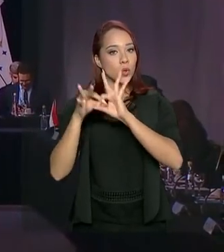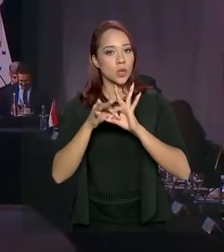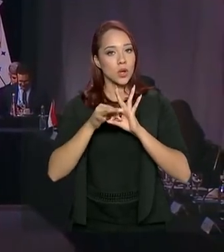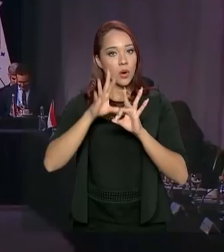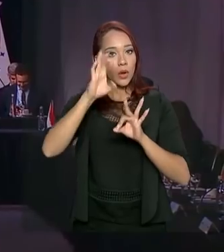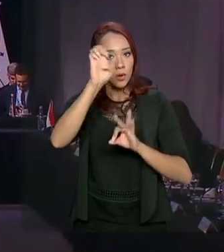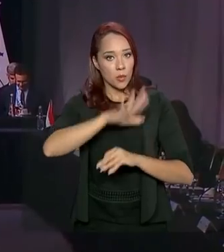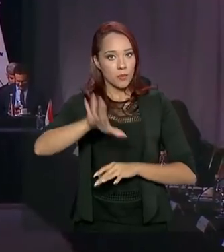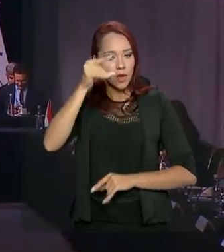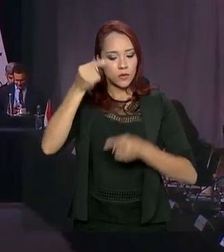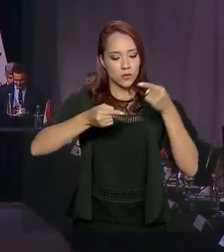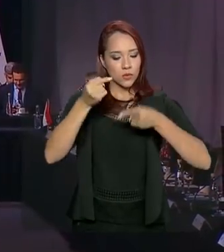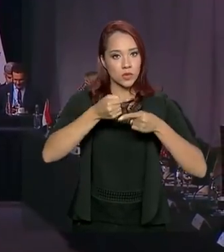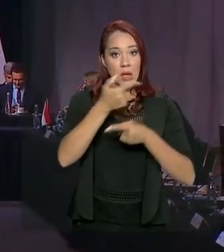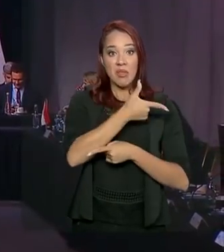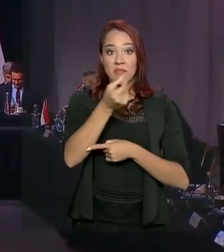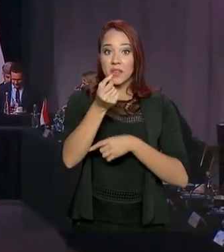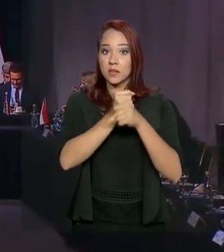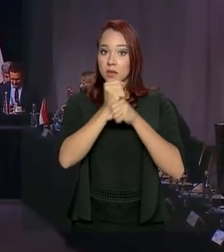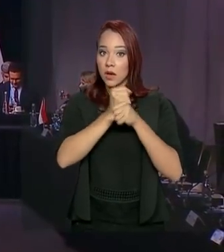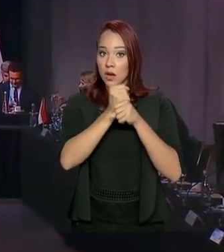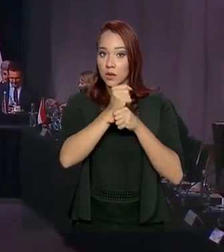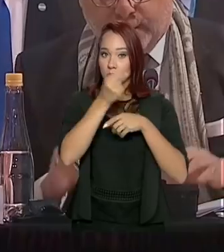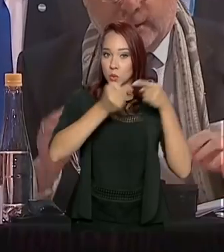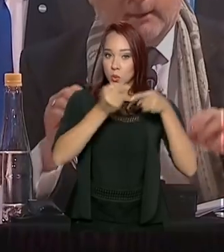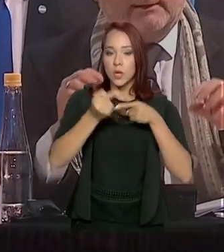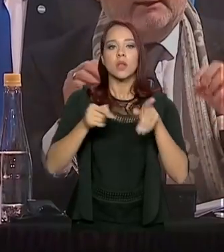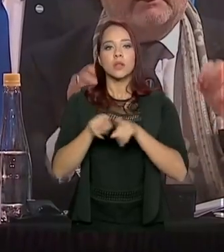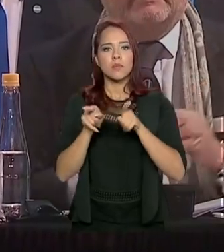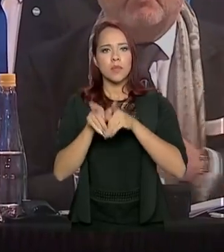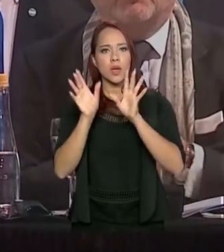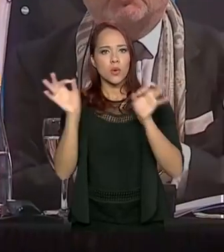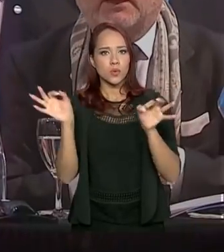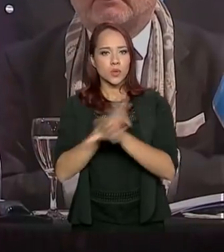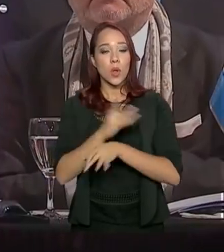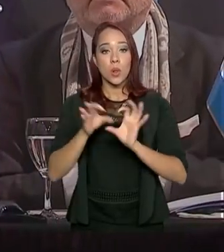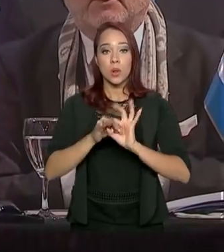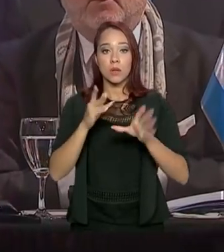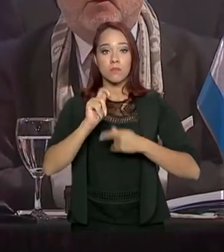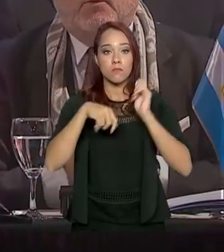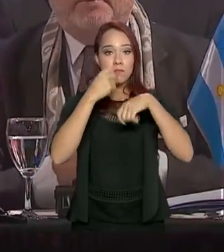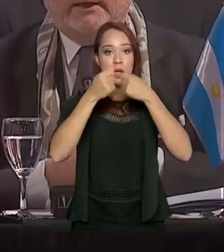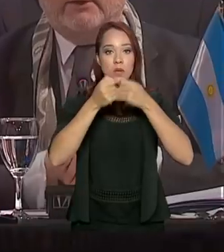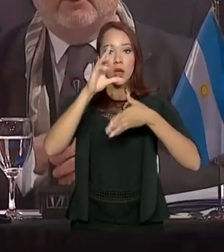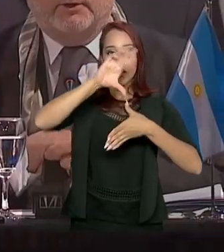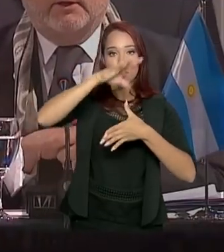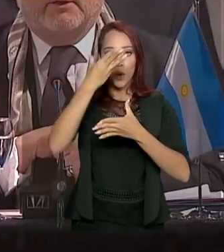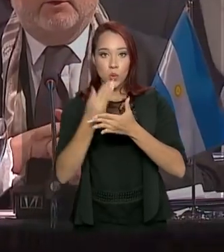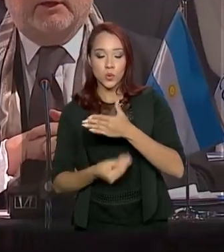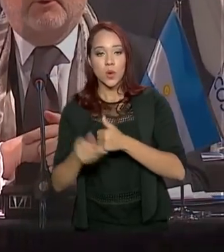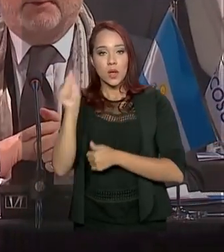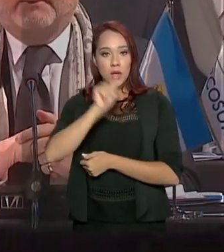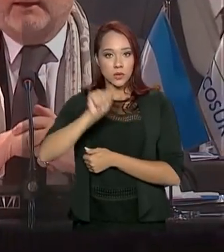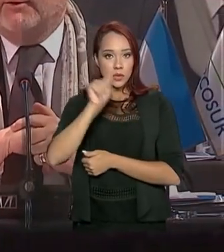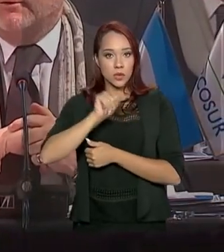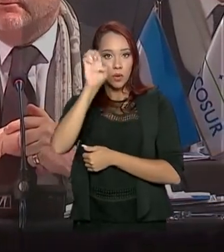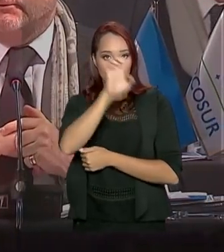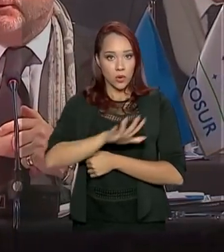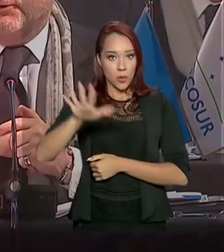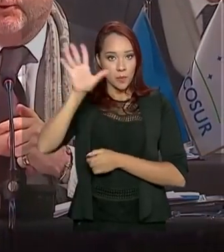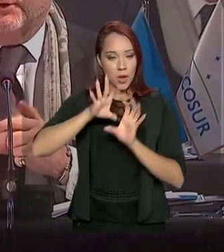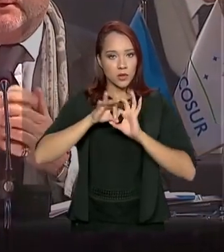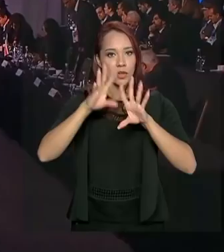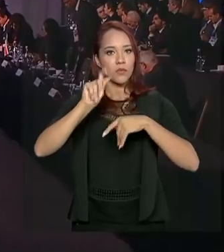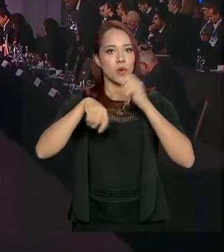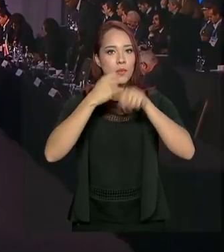discutido durante 20 anos, e também a conclusão do Acordo de Livre Comércio entre o Mercosul e a Associação Europeia de Livre